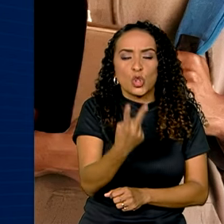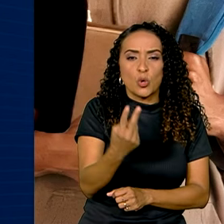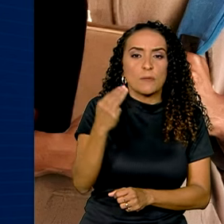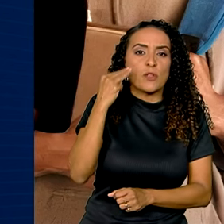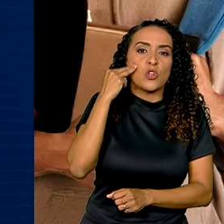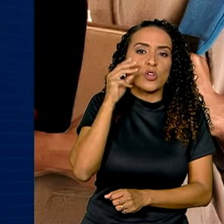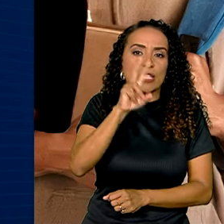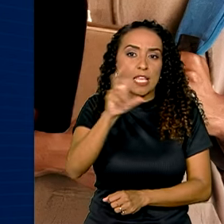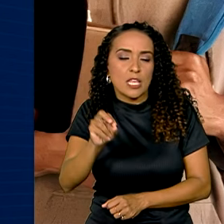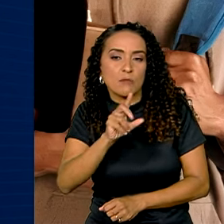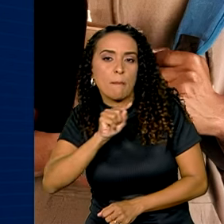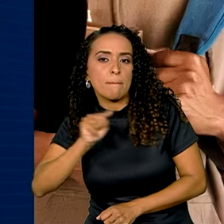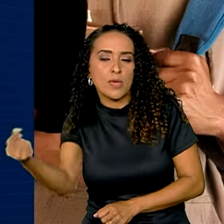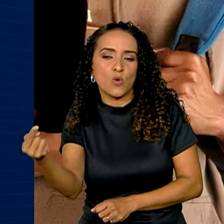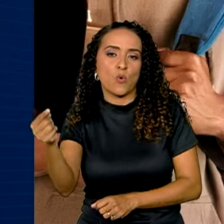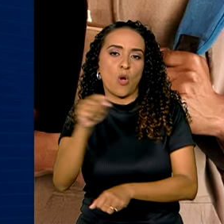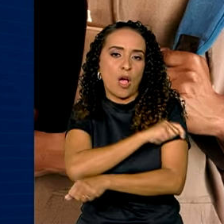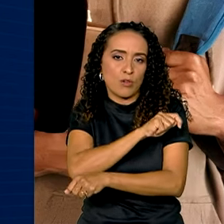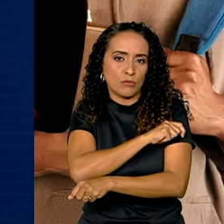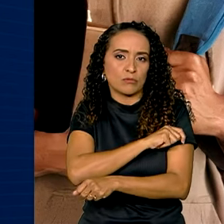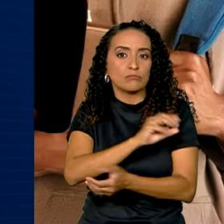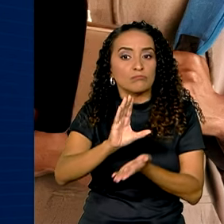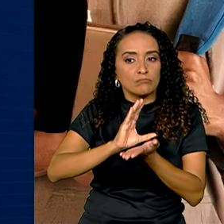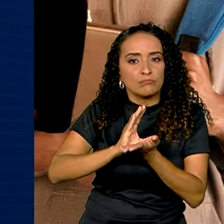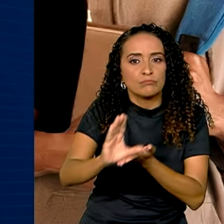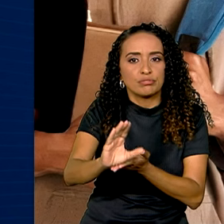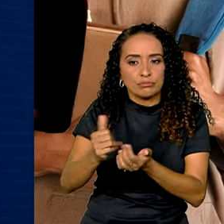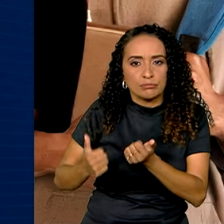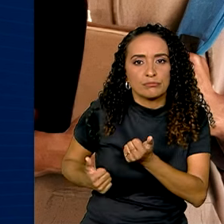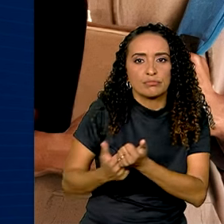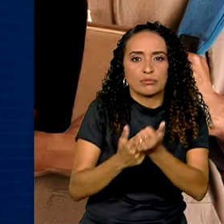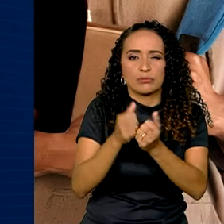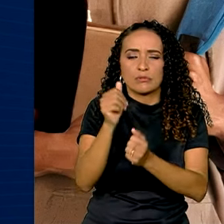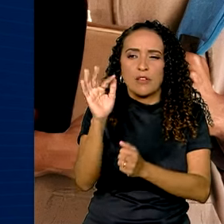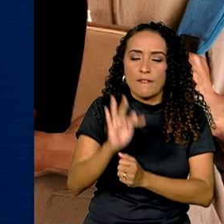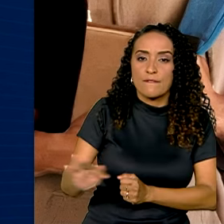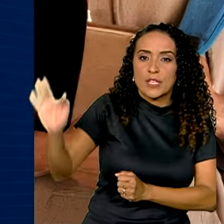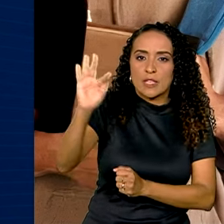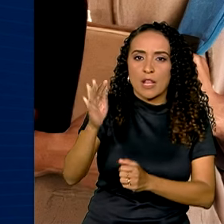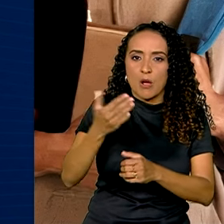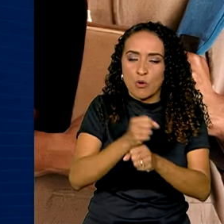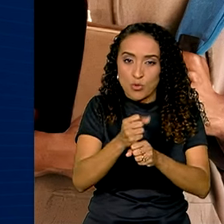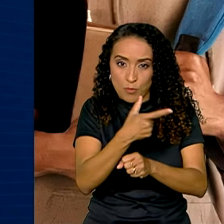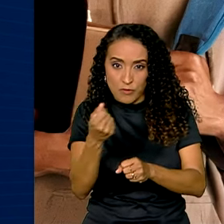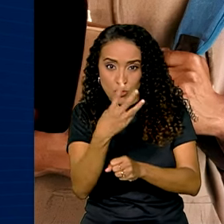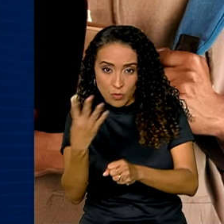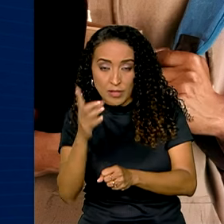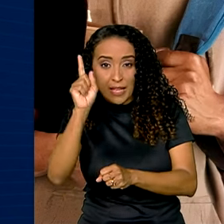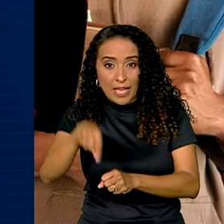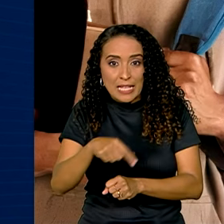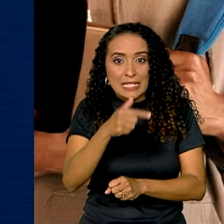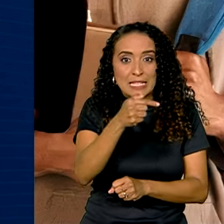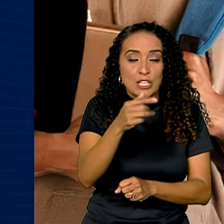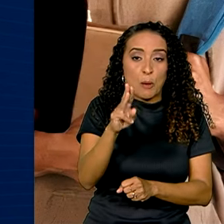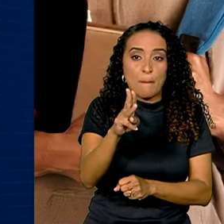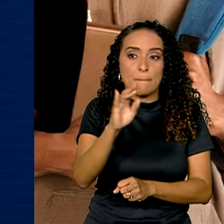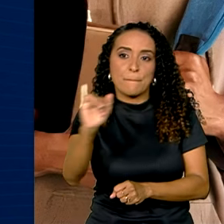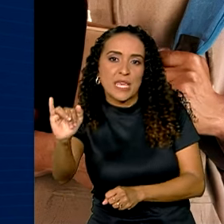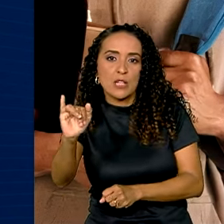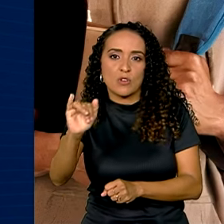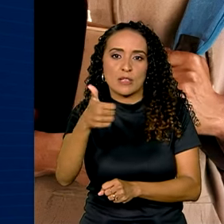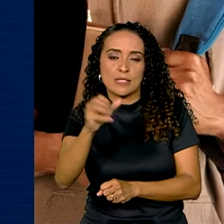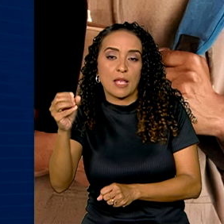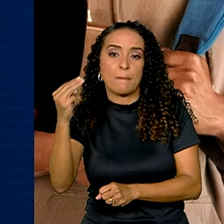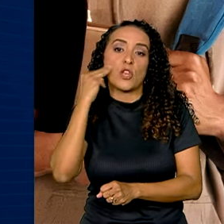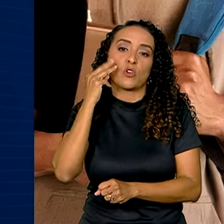e 500 mil estudantes. O investimento federal previsto para 2024 será de 7 bilhões e